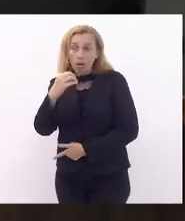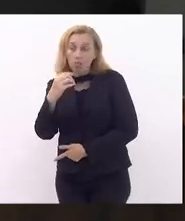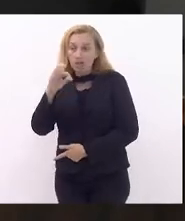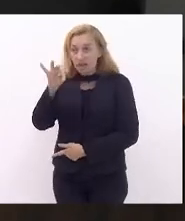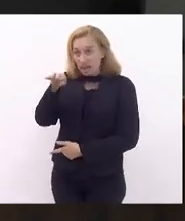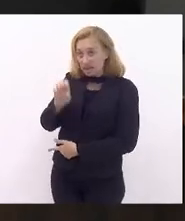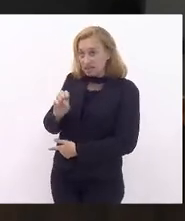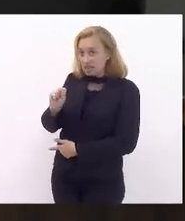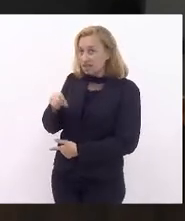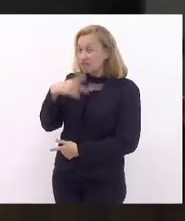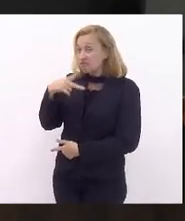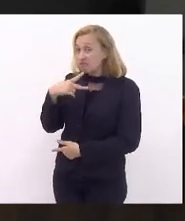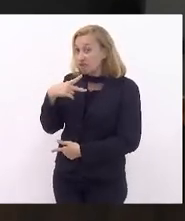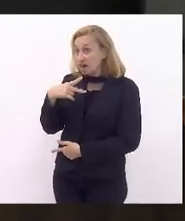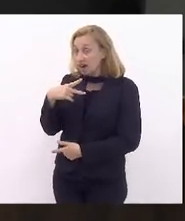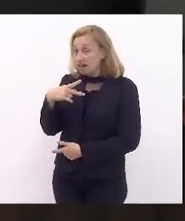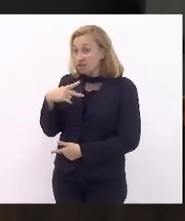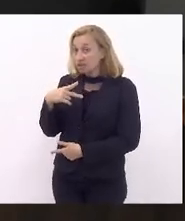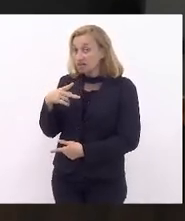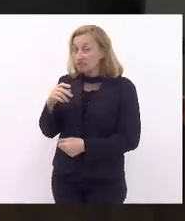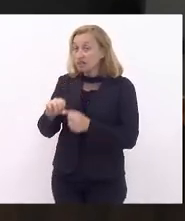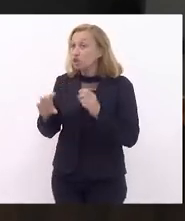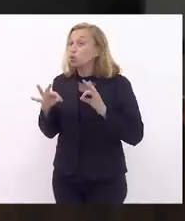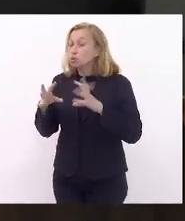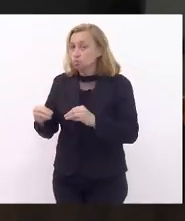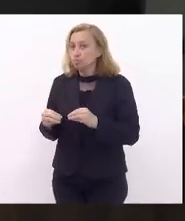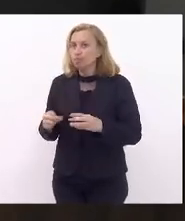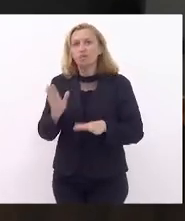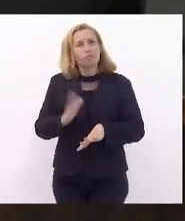E mais, deputado Valdeck,